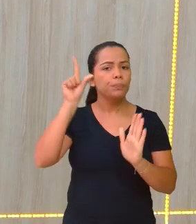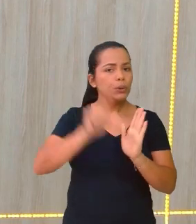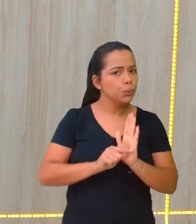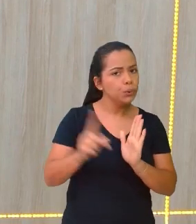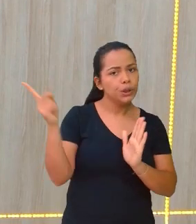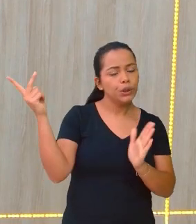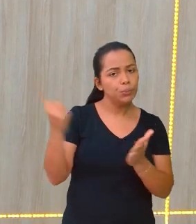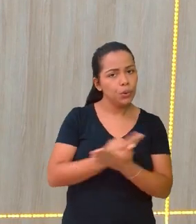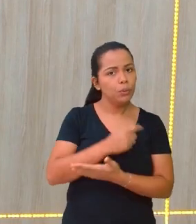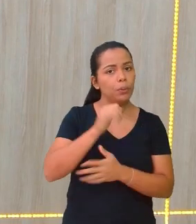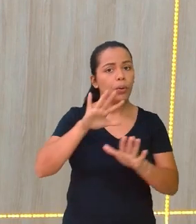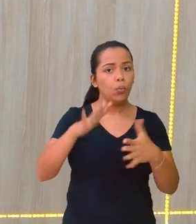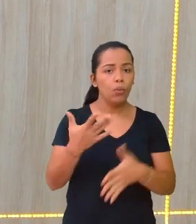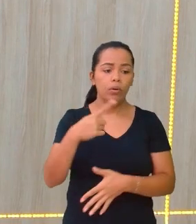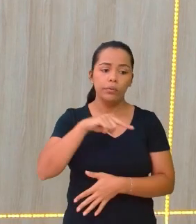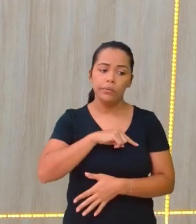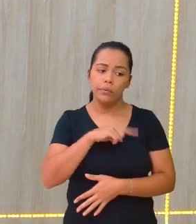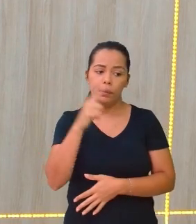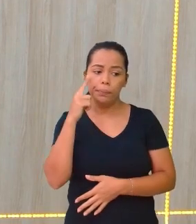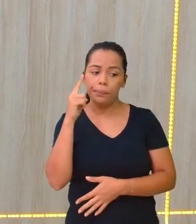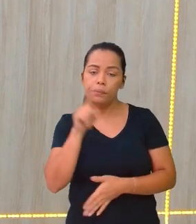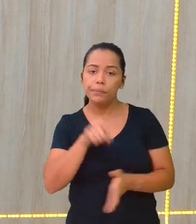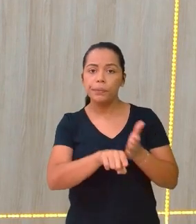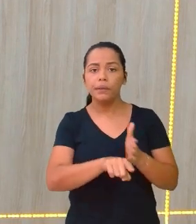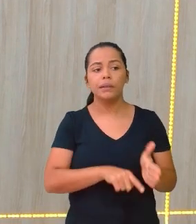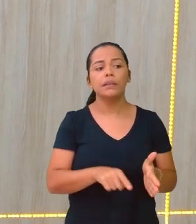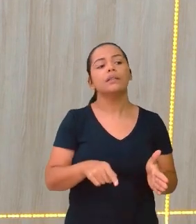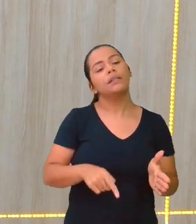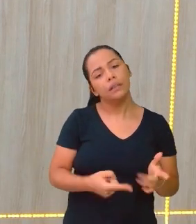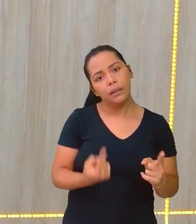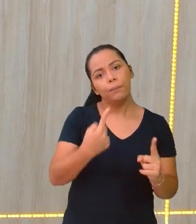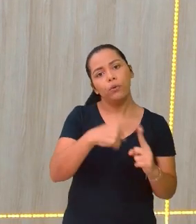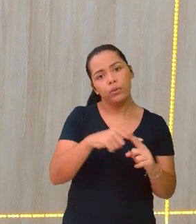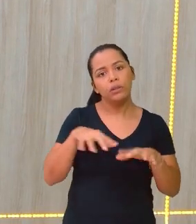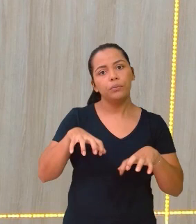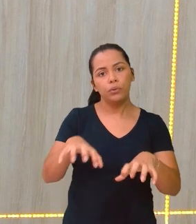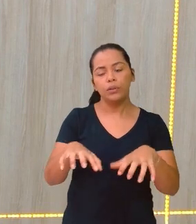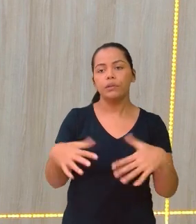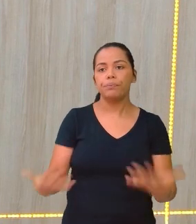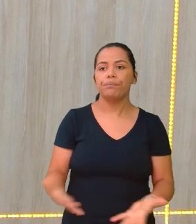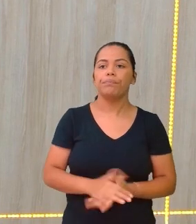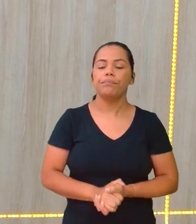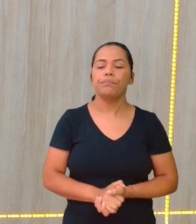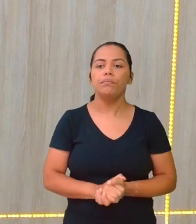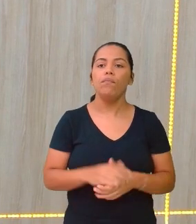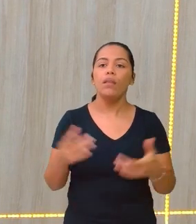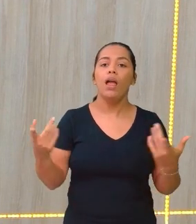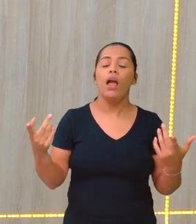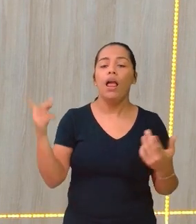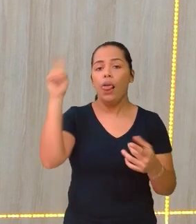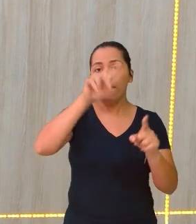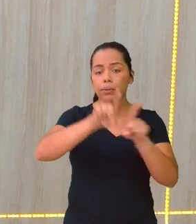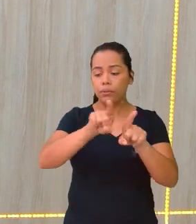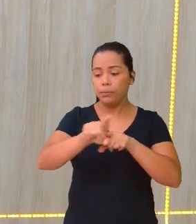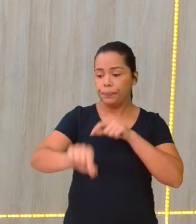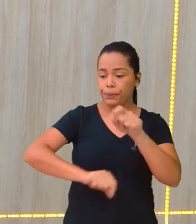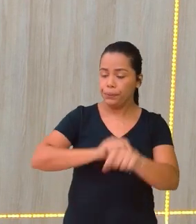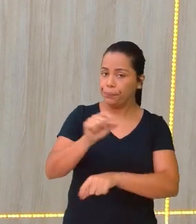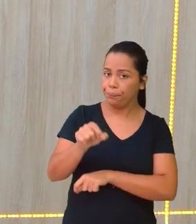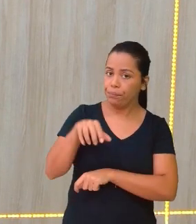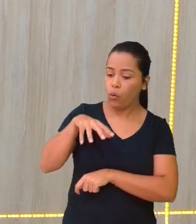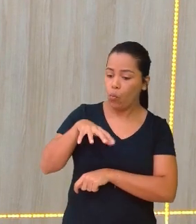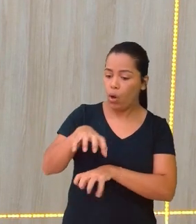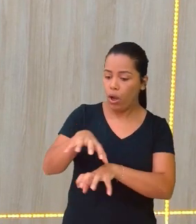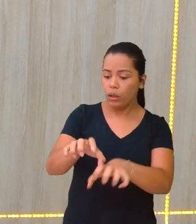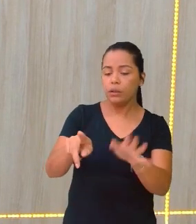positivo. E além aí da diabetes, a questão aí do câncer de próstata. Lembrando que o câncer de próstata é um câncer silencioso,